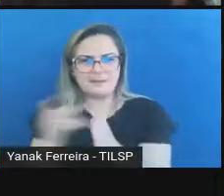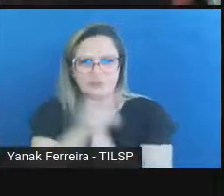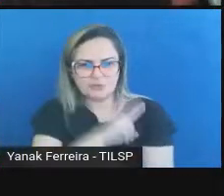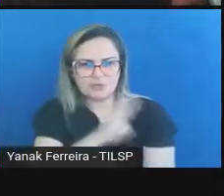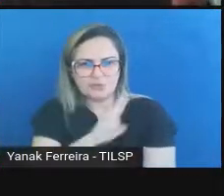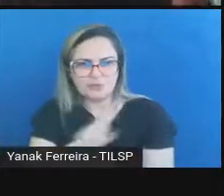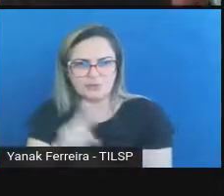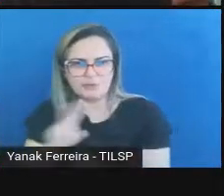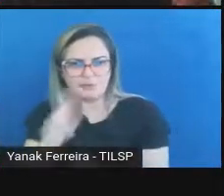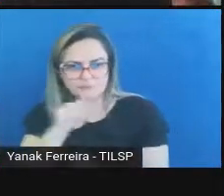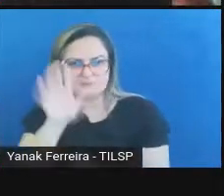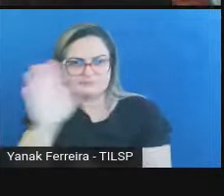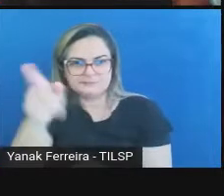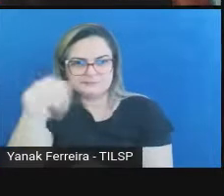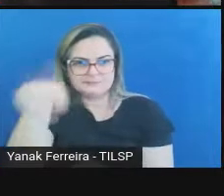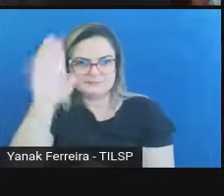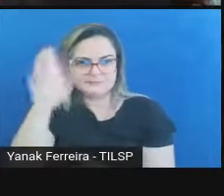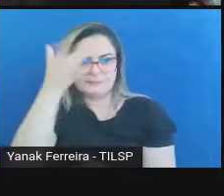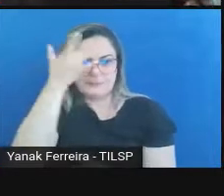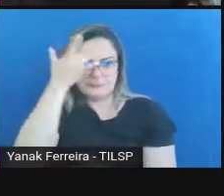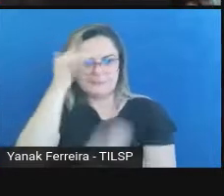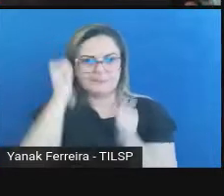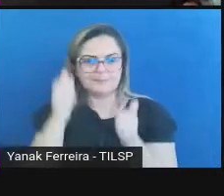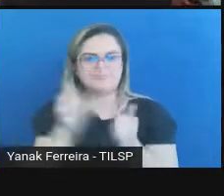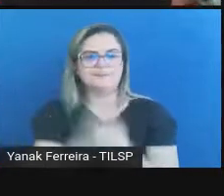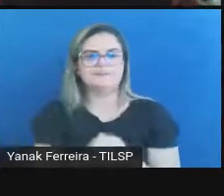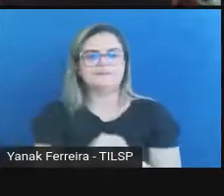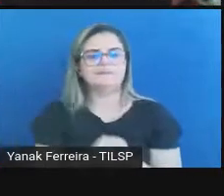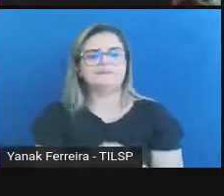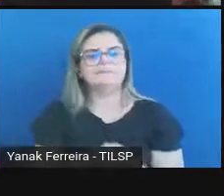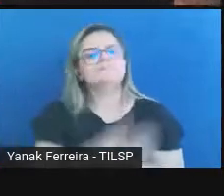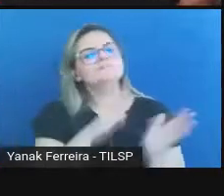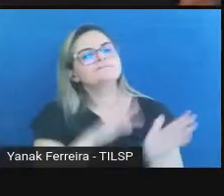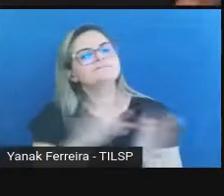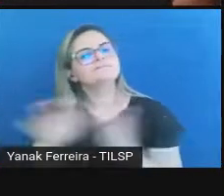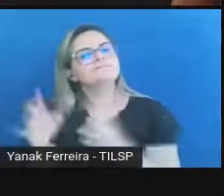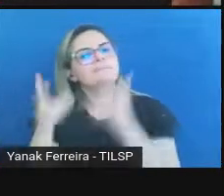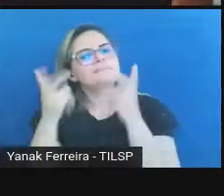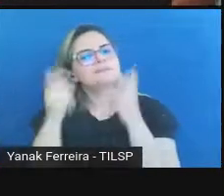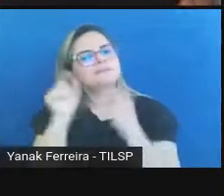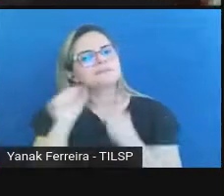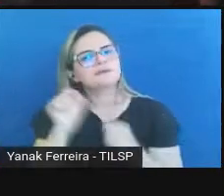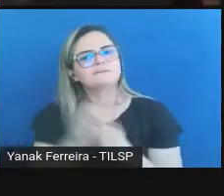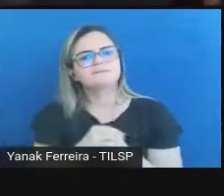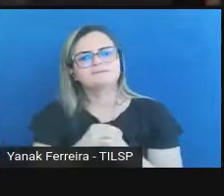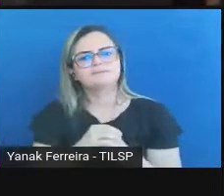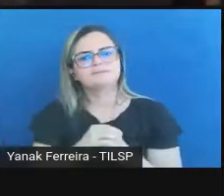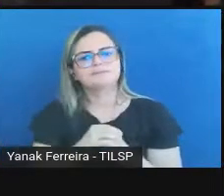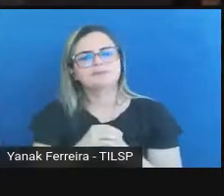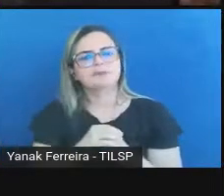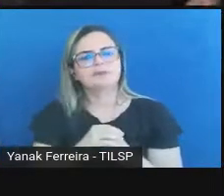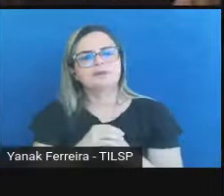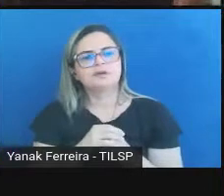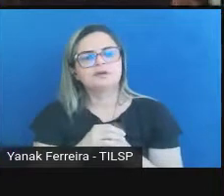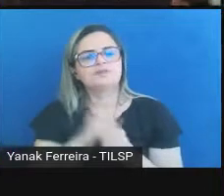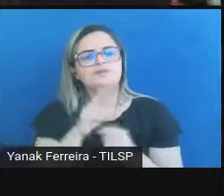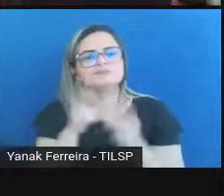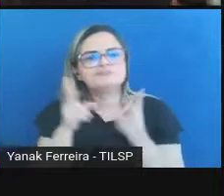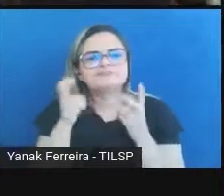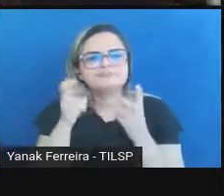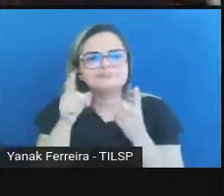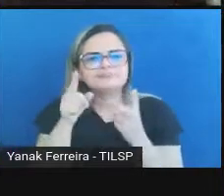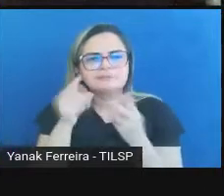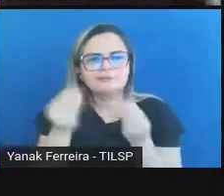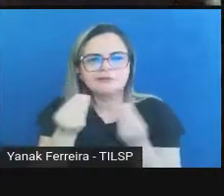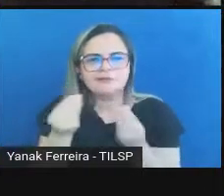E aí vem o repositório arquivístico digital confiável. Veja que ele foi adjetivado, ele recebeu esse arquivístico.